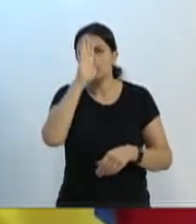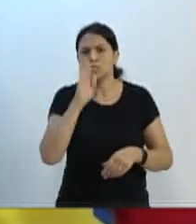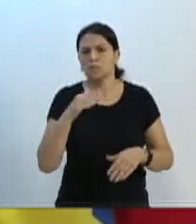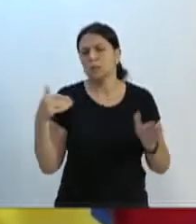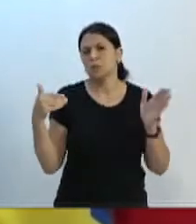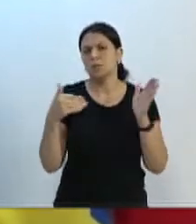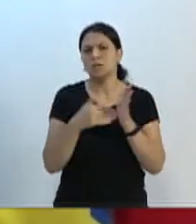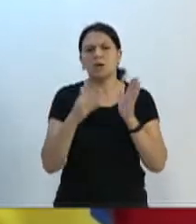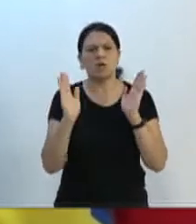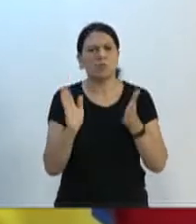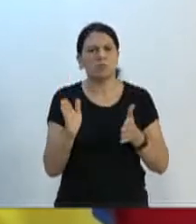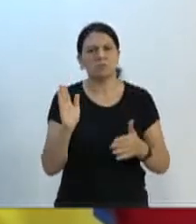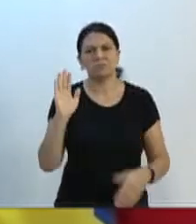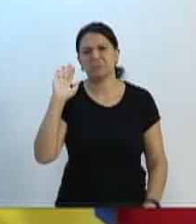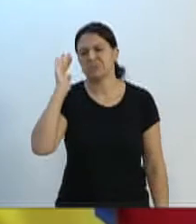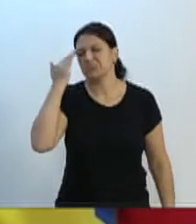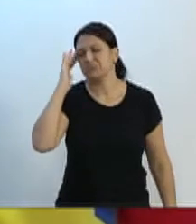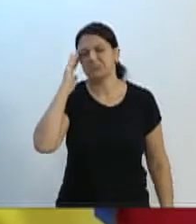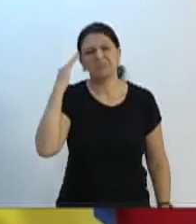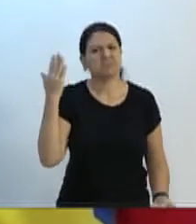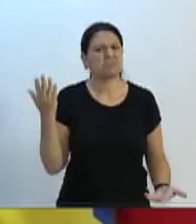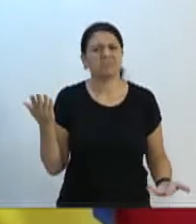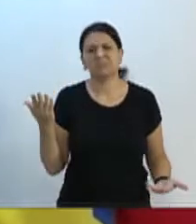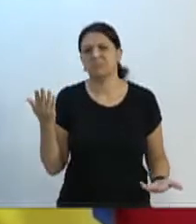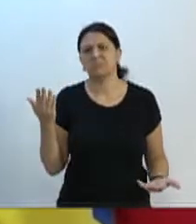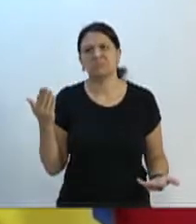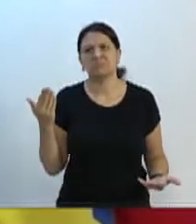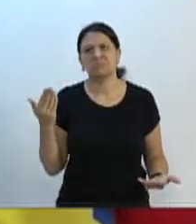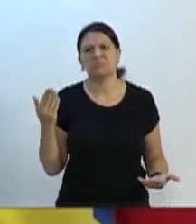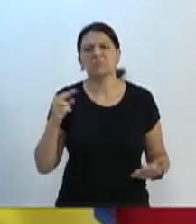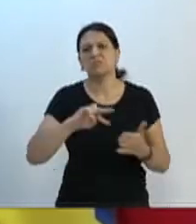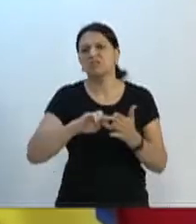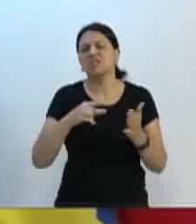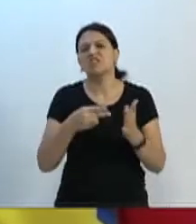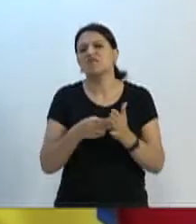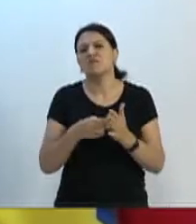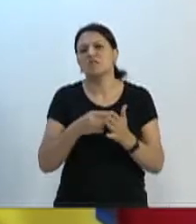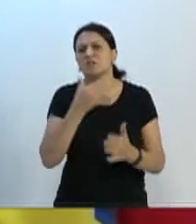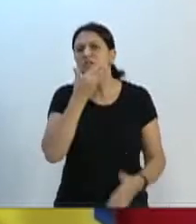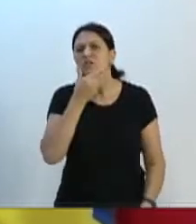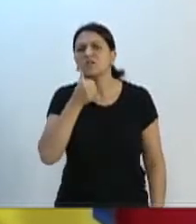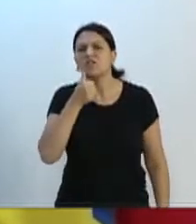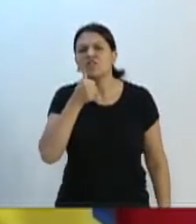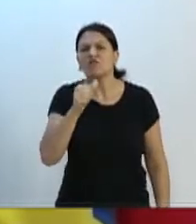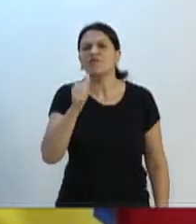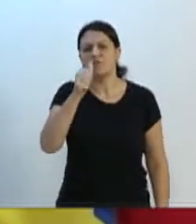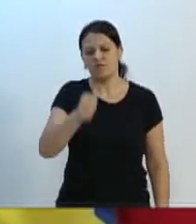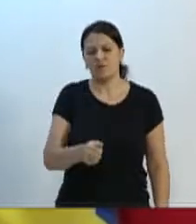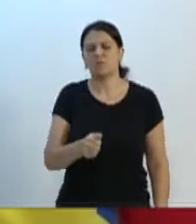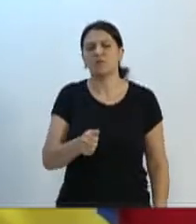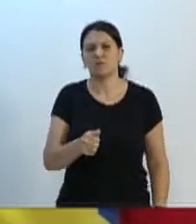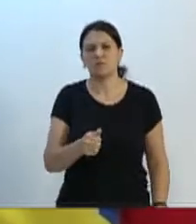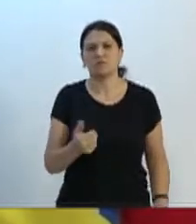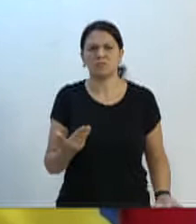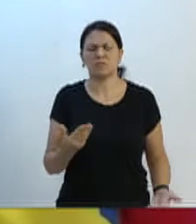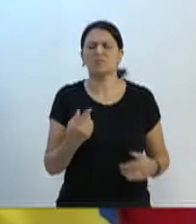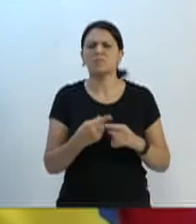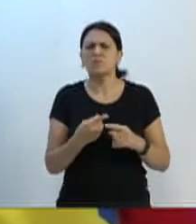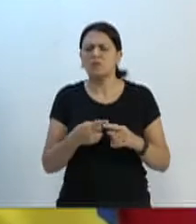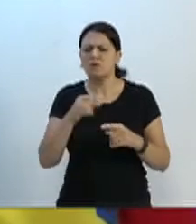não entendeu e até agora o que é feminismo. Porque se as pessoas entendessem,